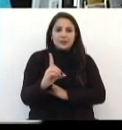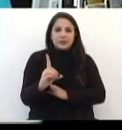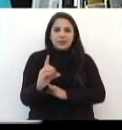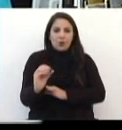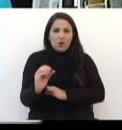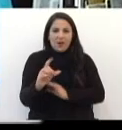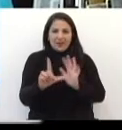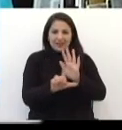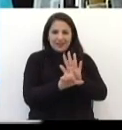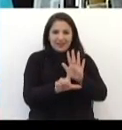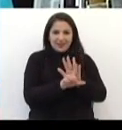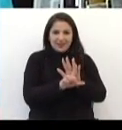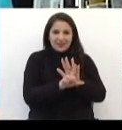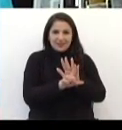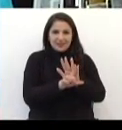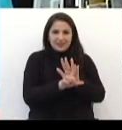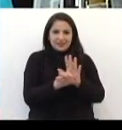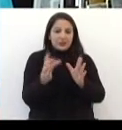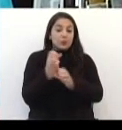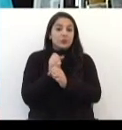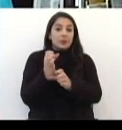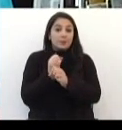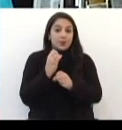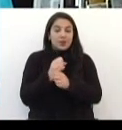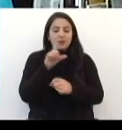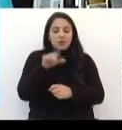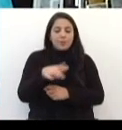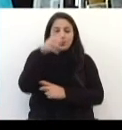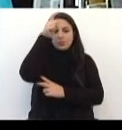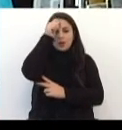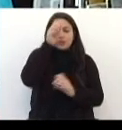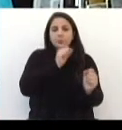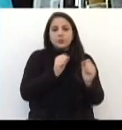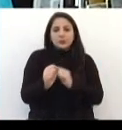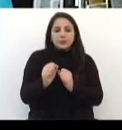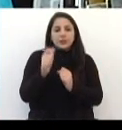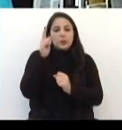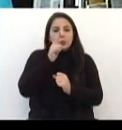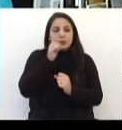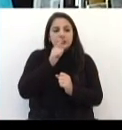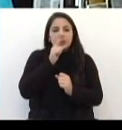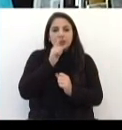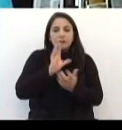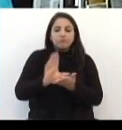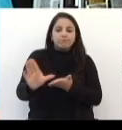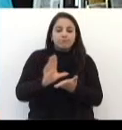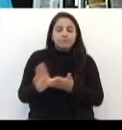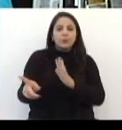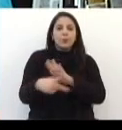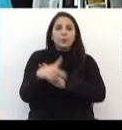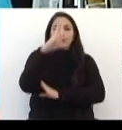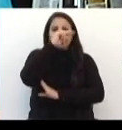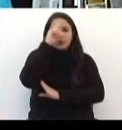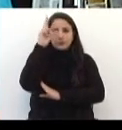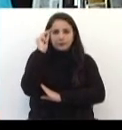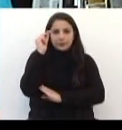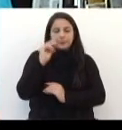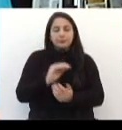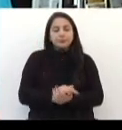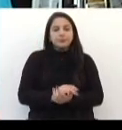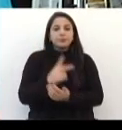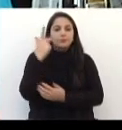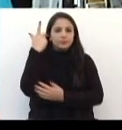Orçamentárias vem a partir de uma análise das possibilidades de entrada de recursos nos cofres do município. Então,